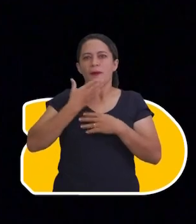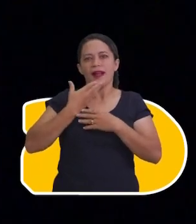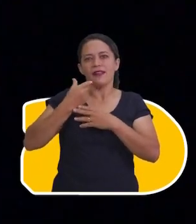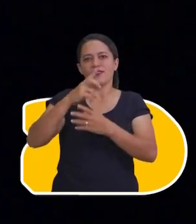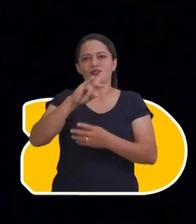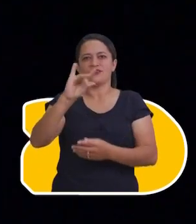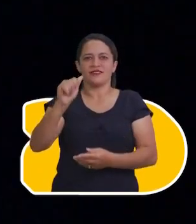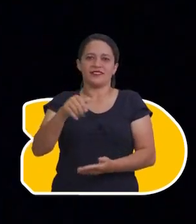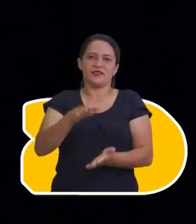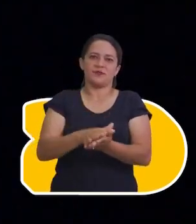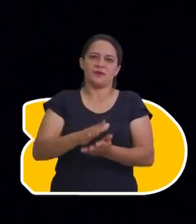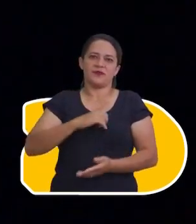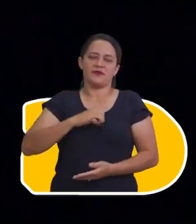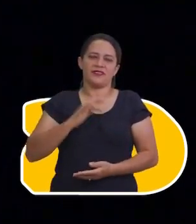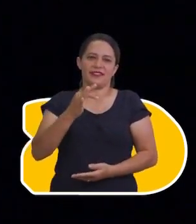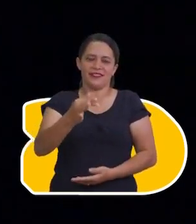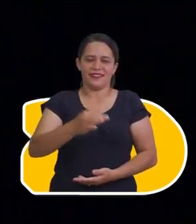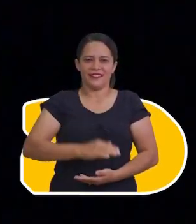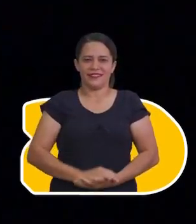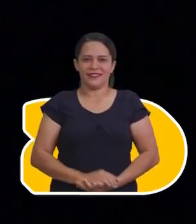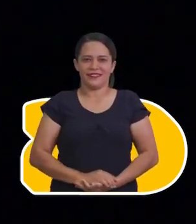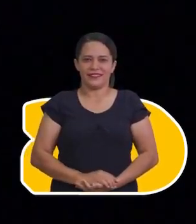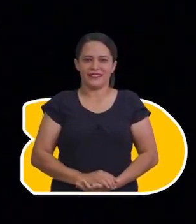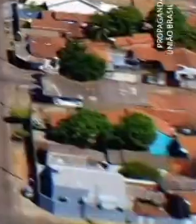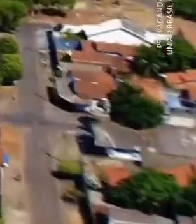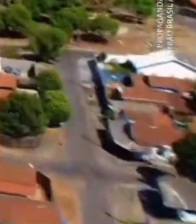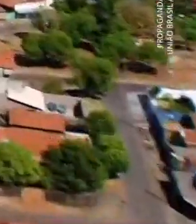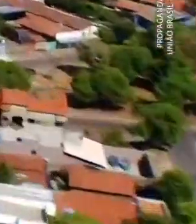os melhores dias que o Palmas vai viver.